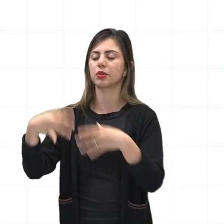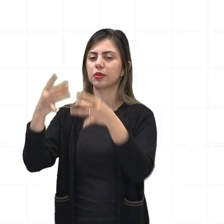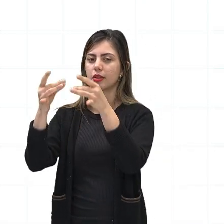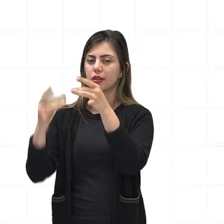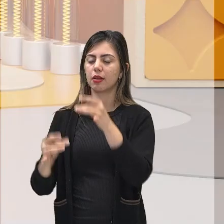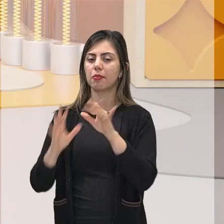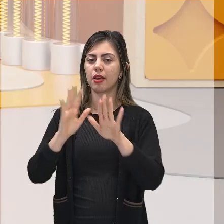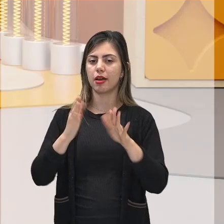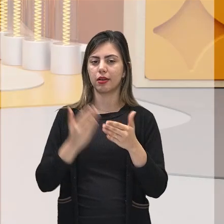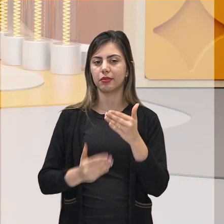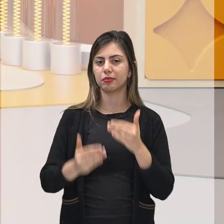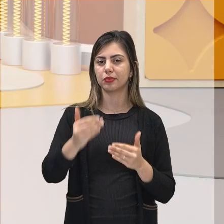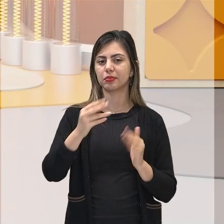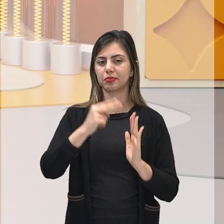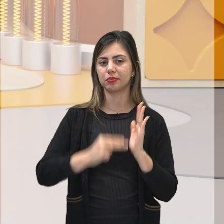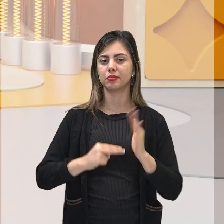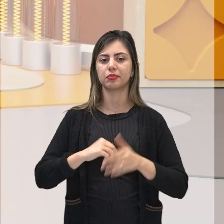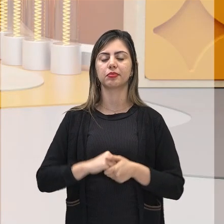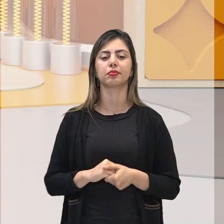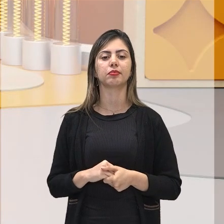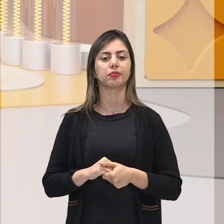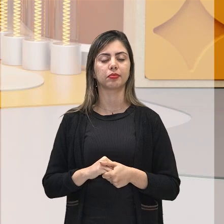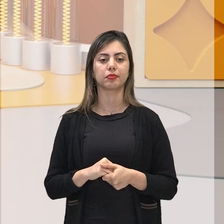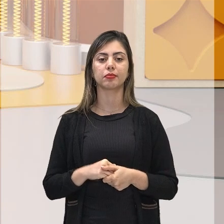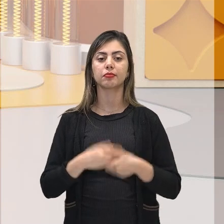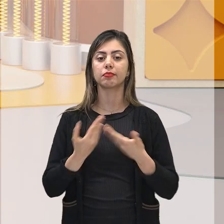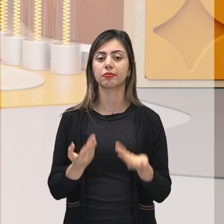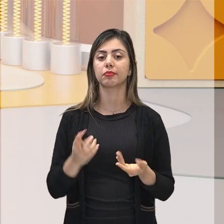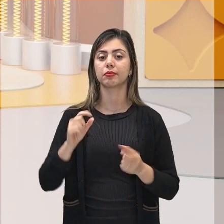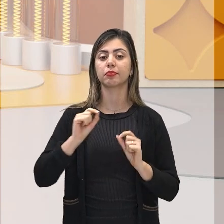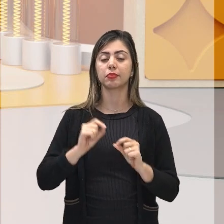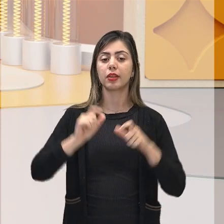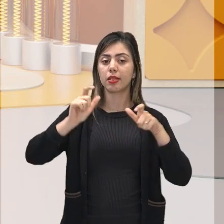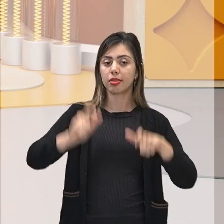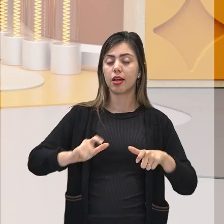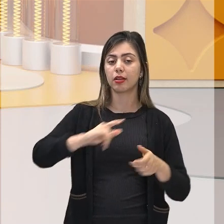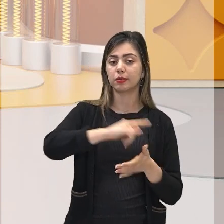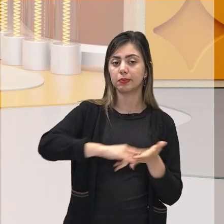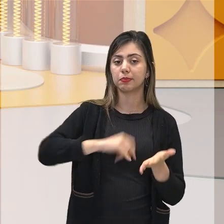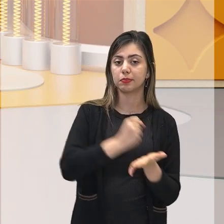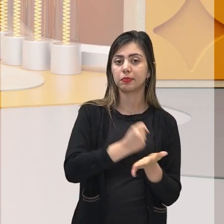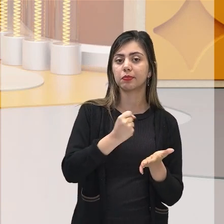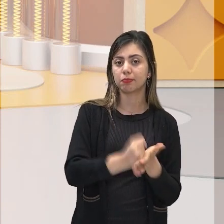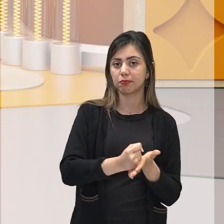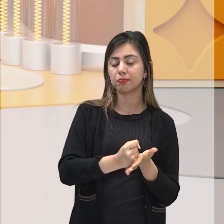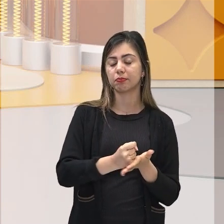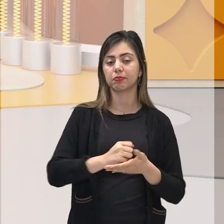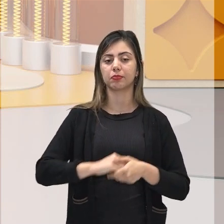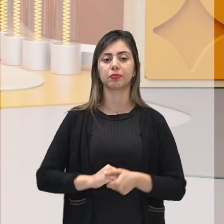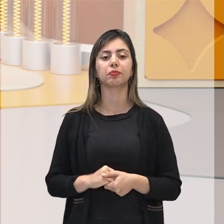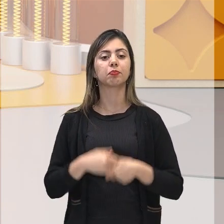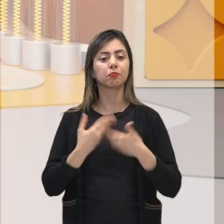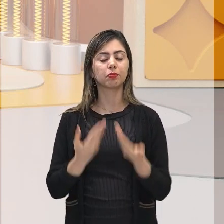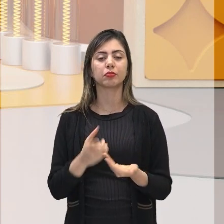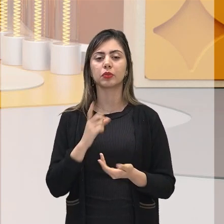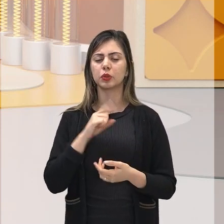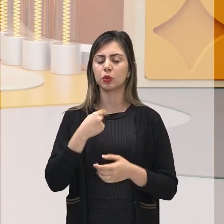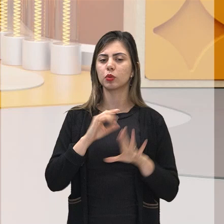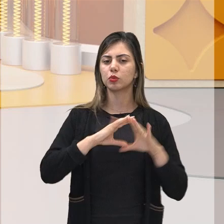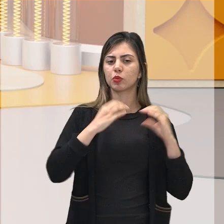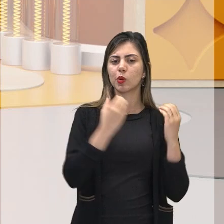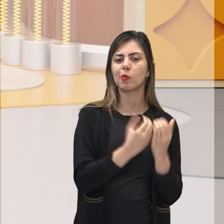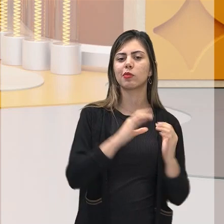continuar o nosso texto. Então, aqui, ó, titulação de terras e reconhecimento legal. A luta das comunidades